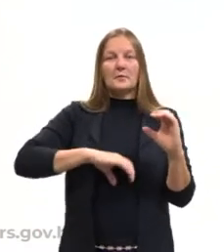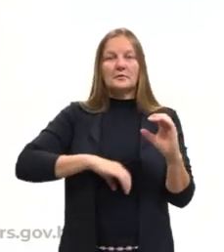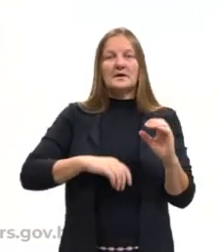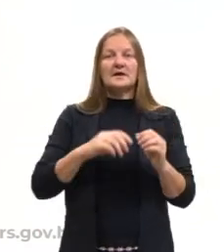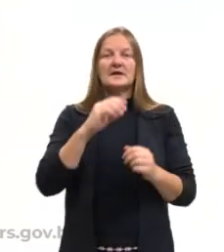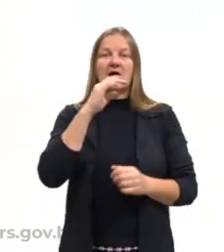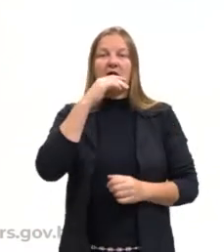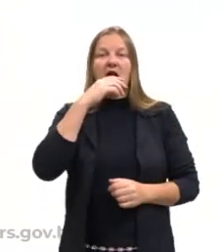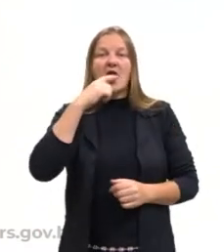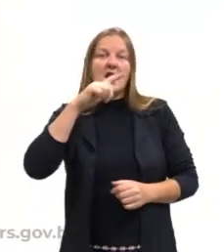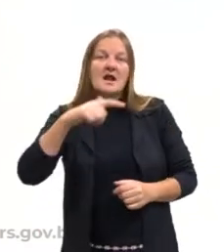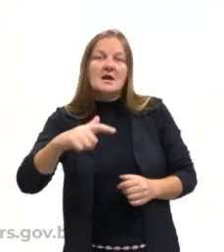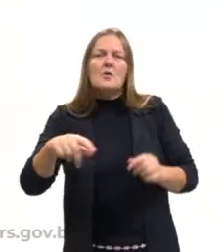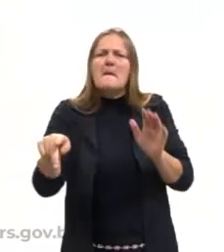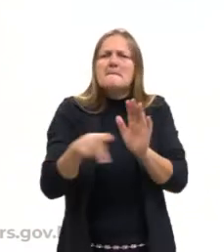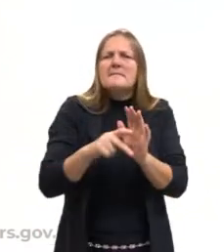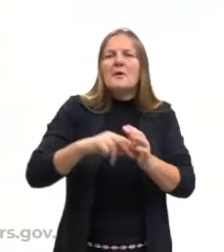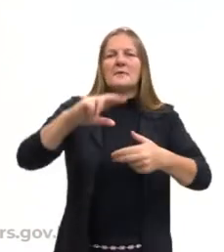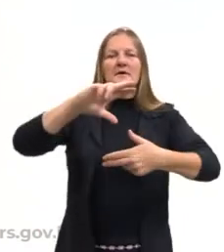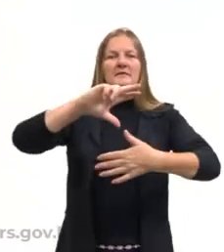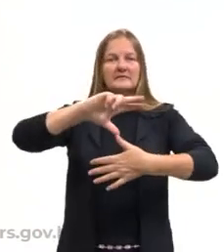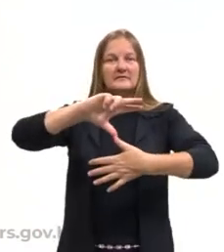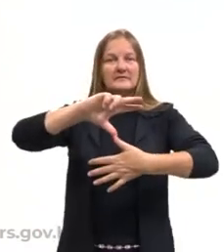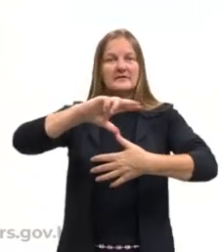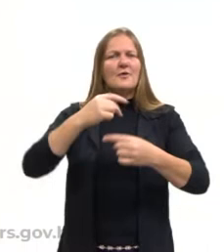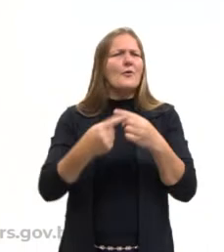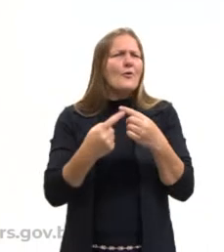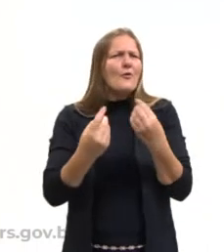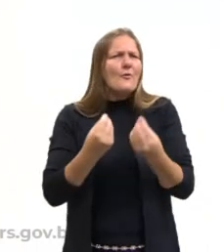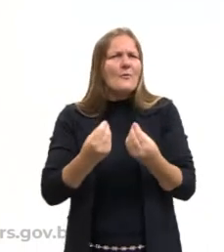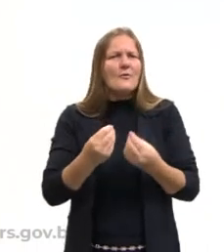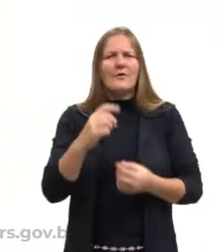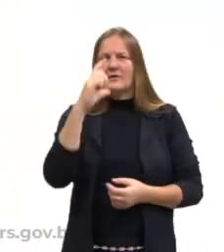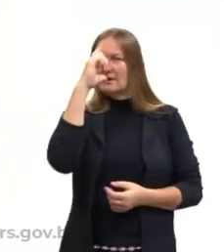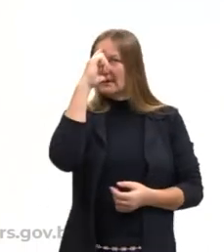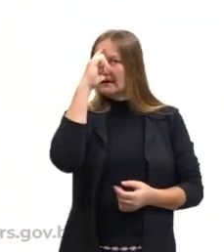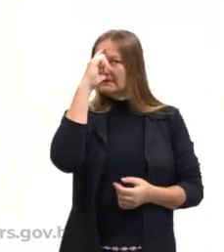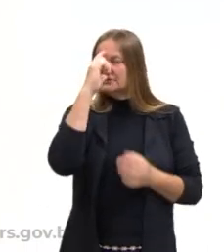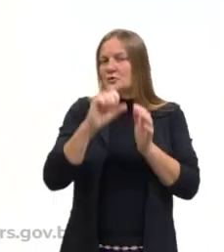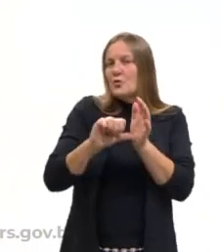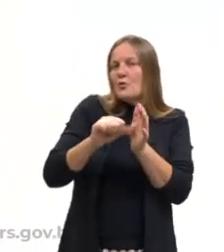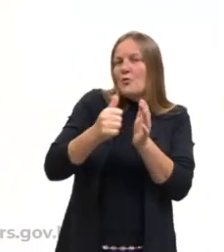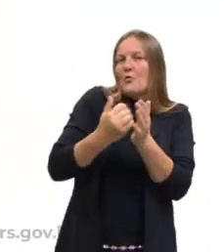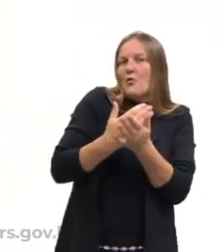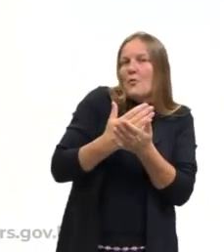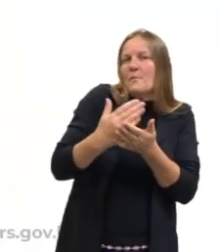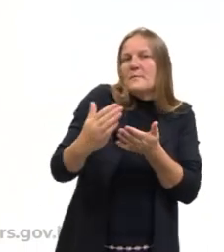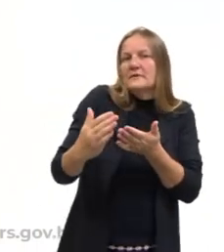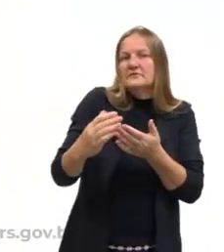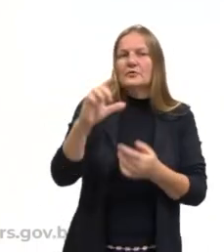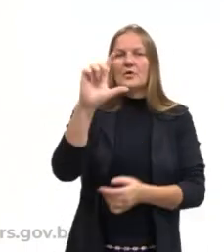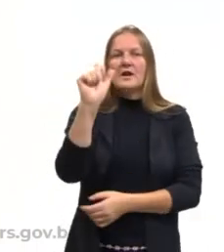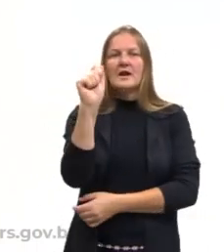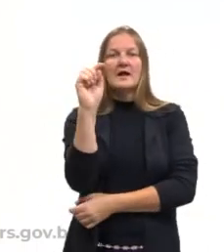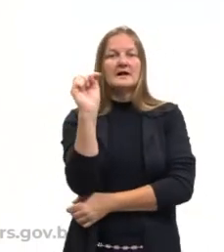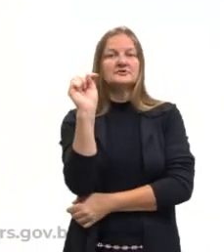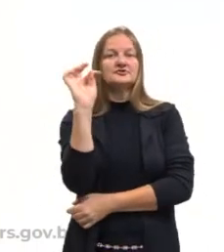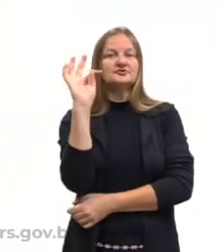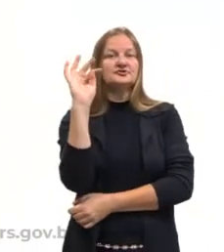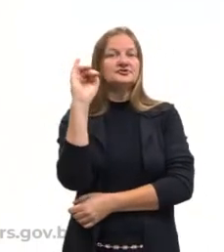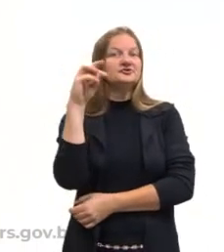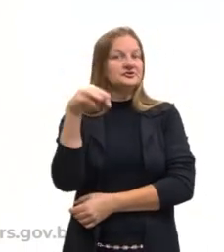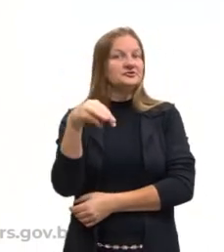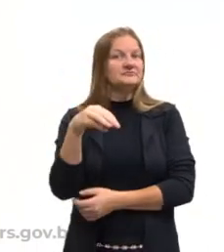e de grande parte do vocabulário do inglês, provir do latim, aquilo que eu havia falado para vocês. Então, por razões